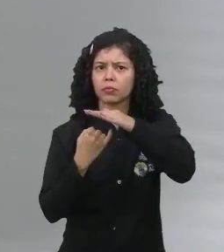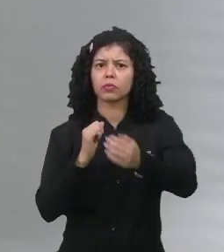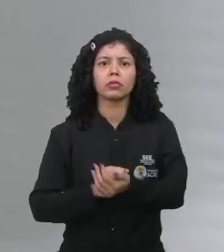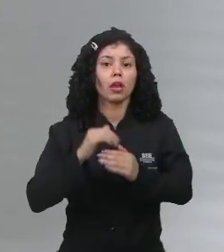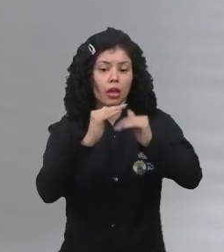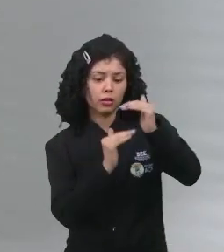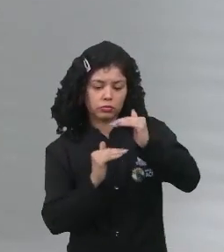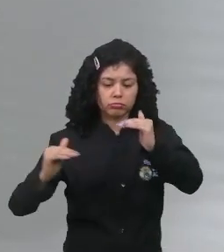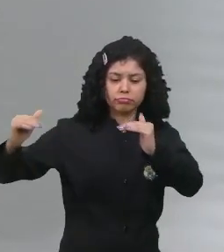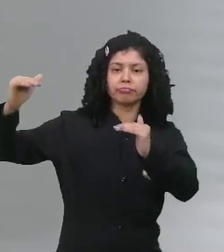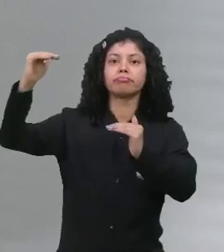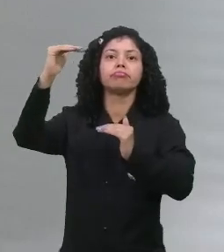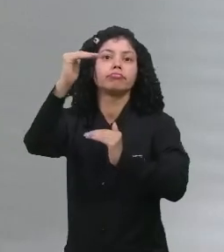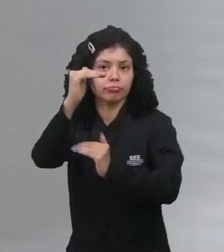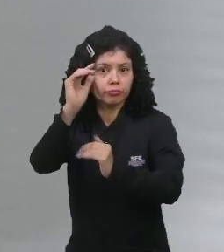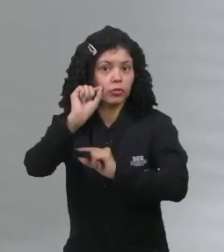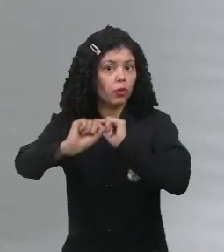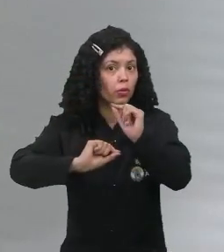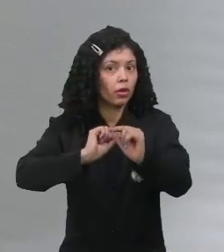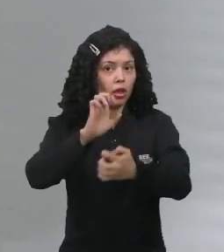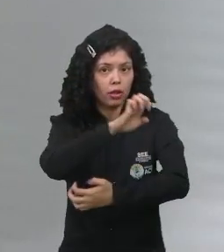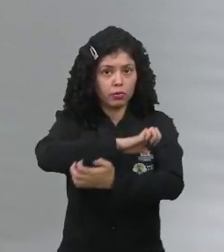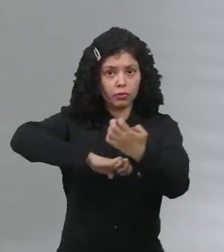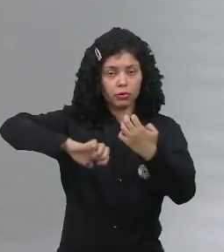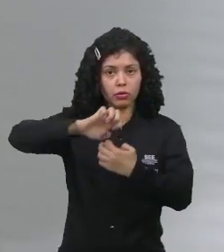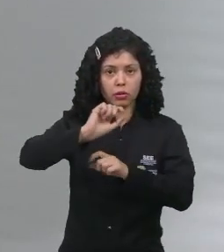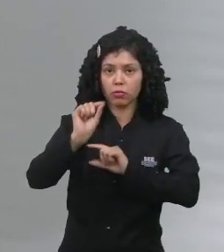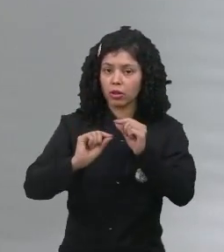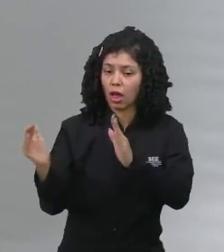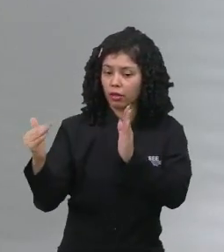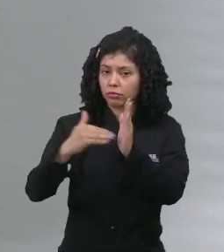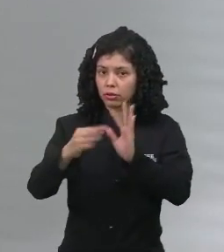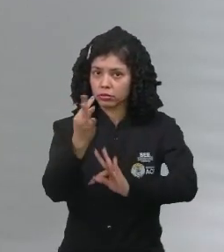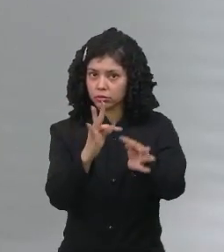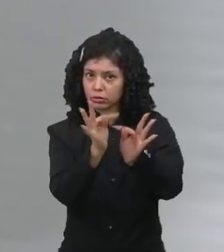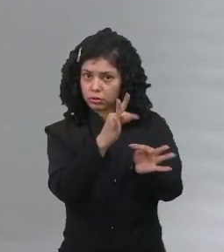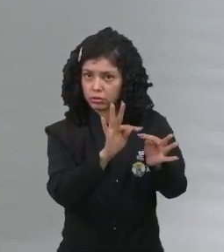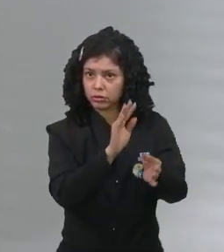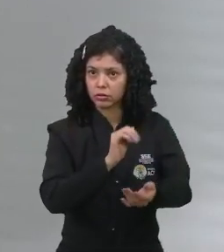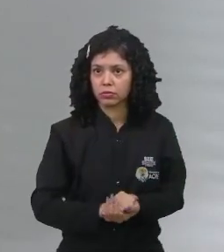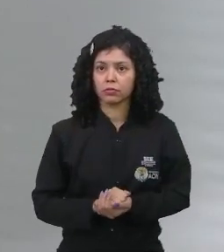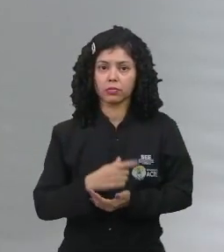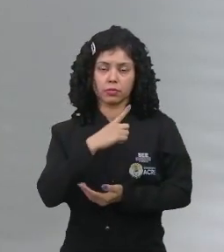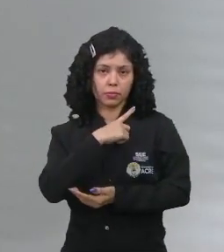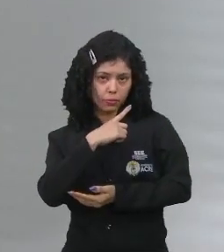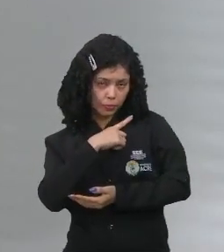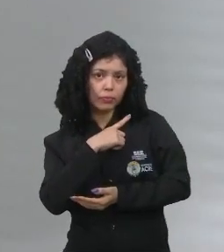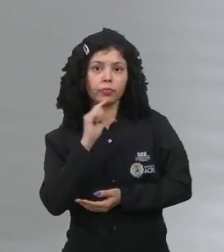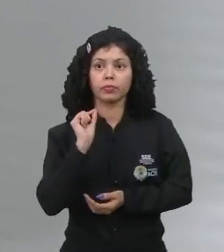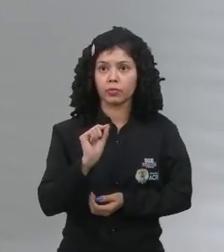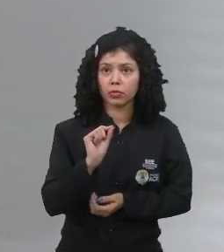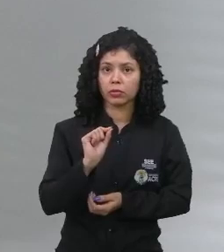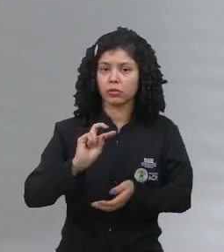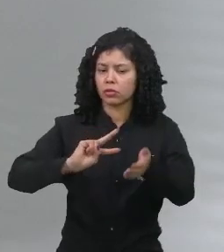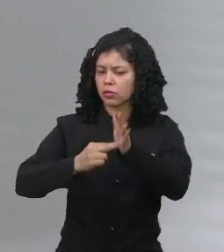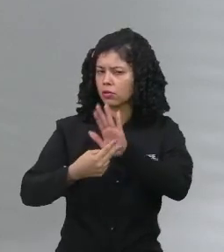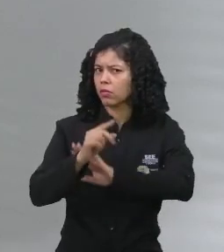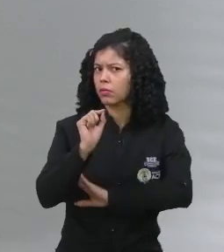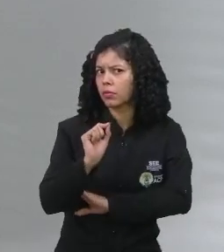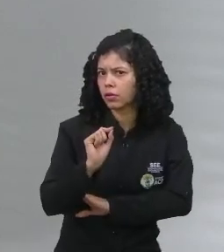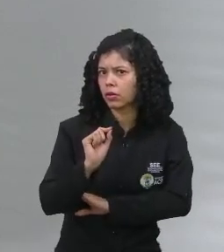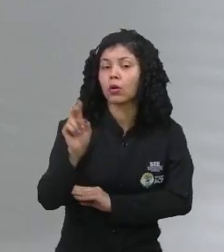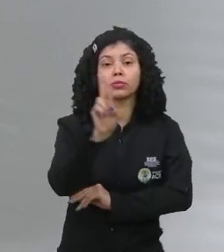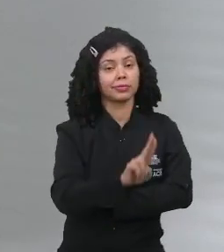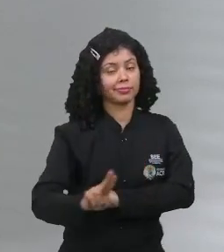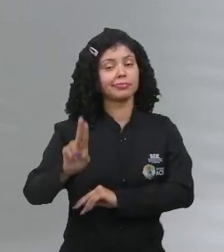de tudo, uma revolução em que a tecnologia, ela é significativamente